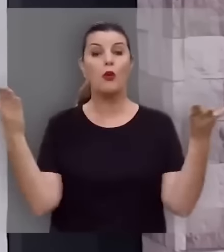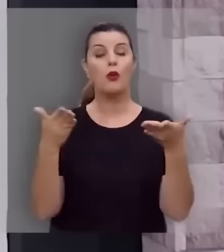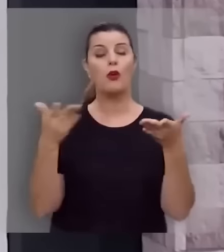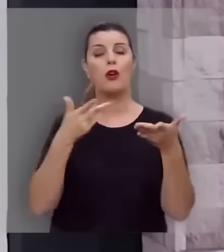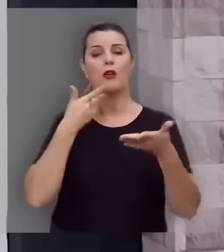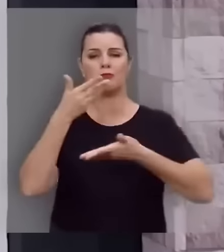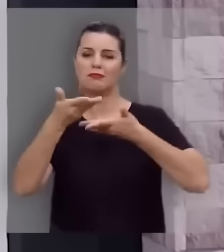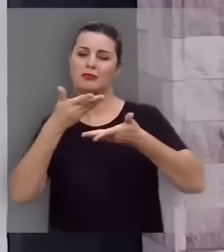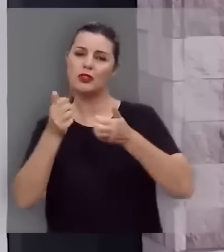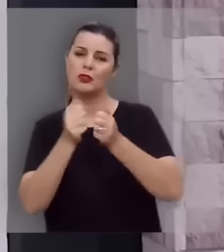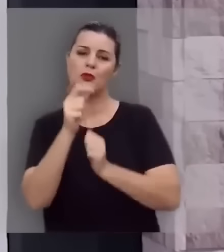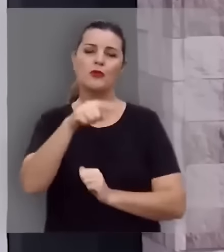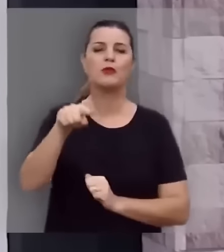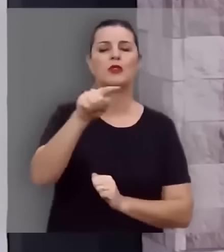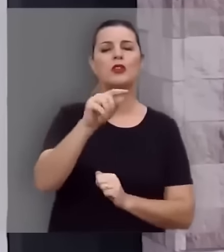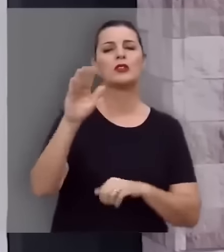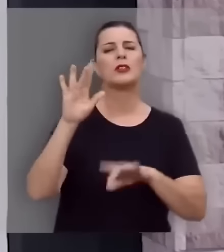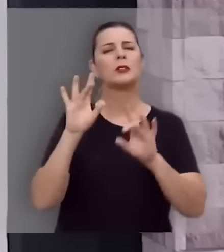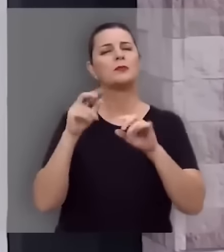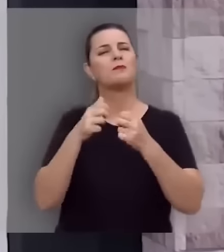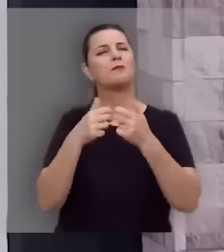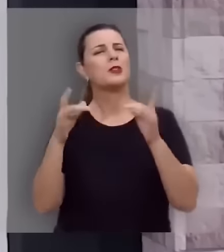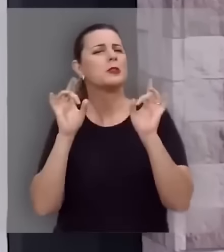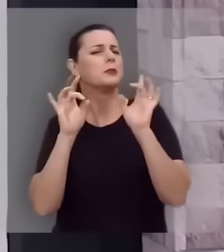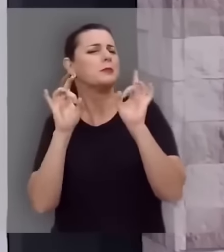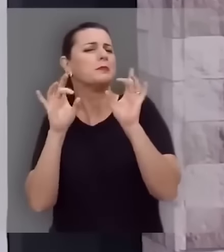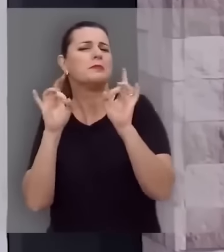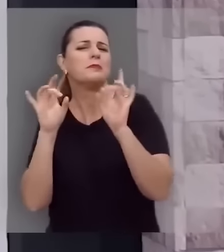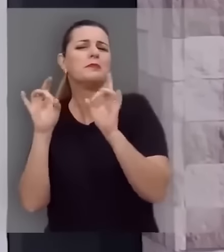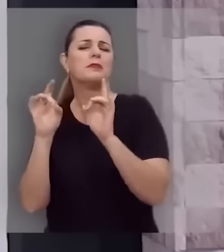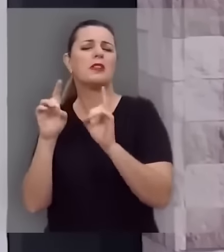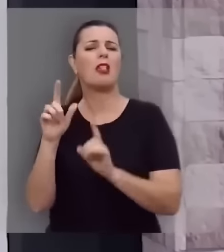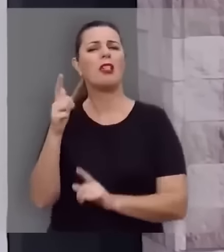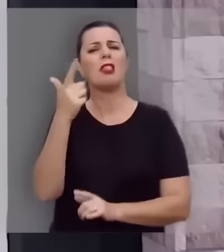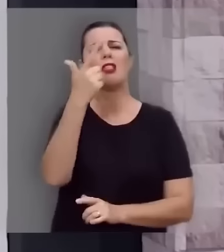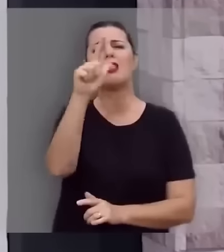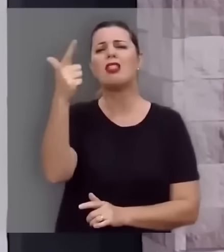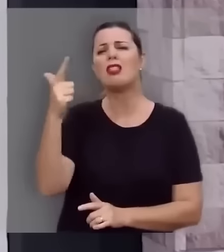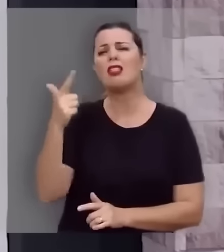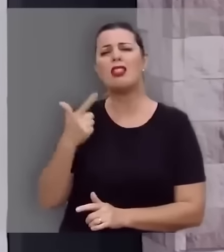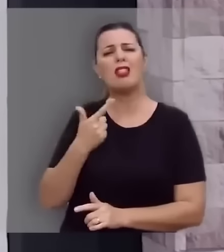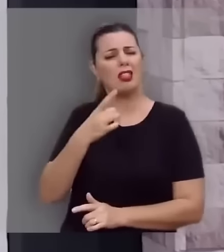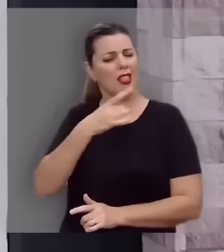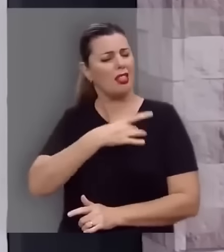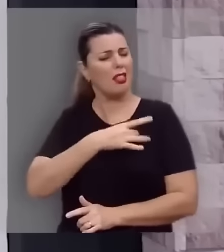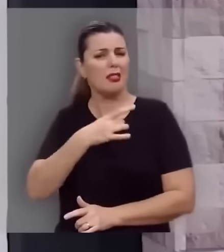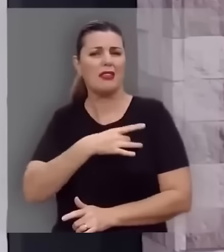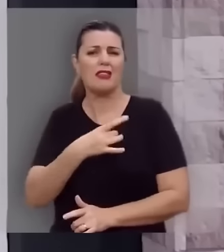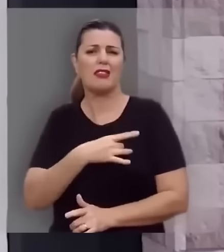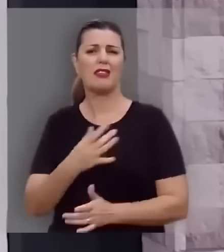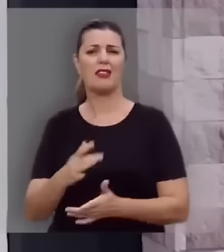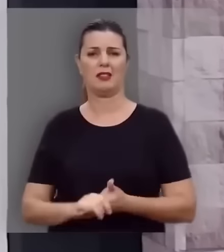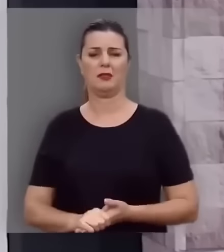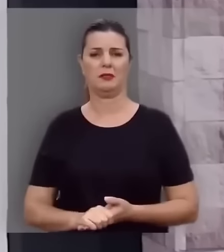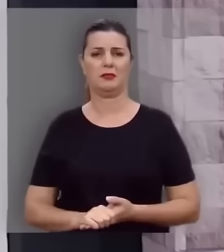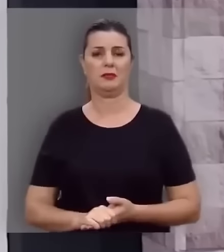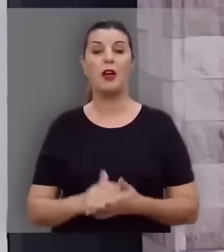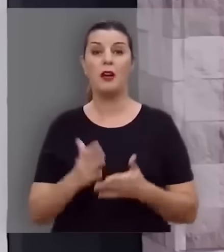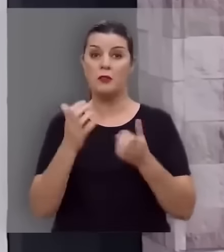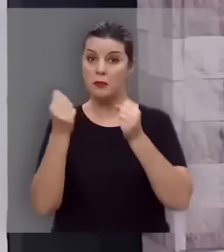eu quero compartilhar com você algo sublime. Não se renda ao medo.